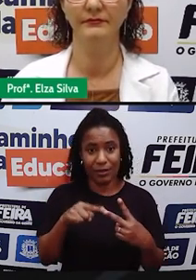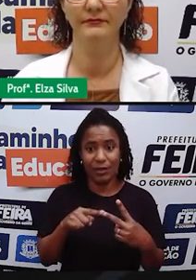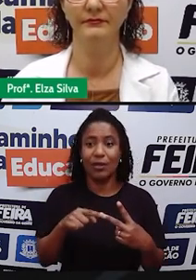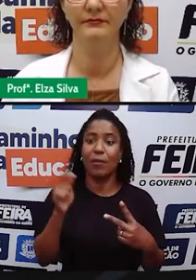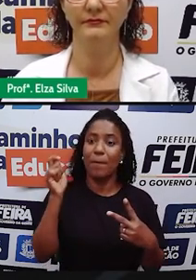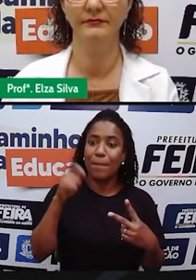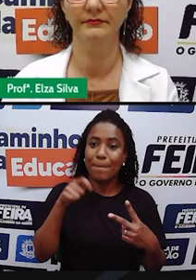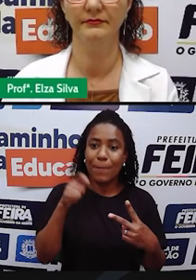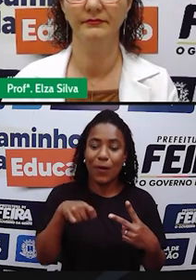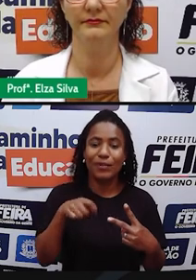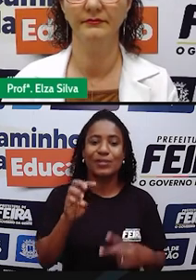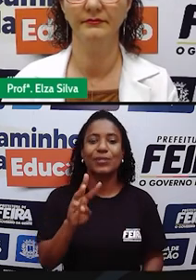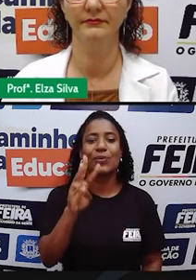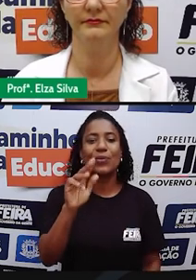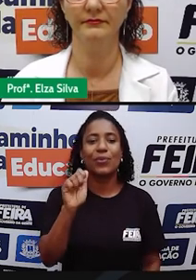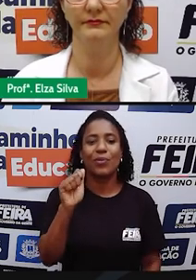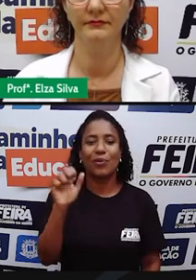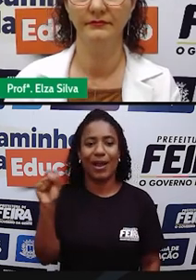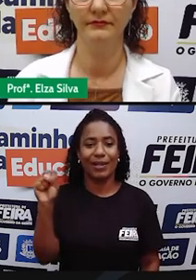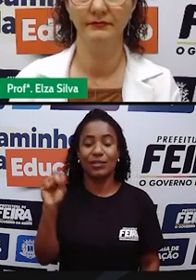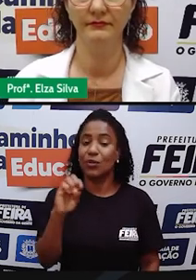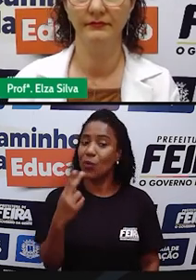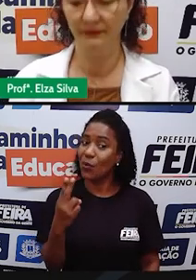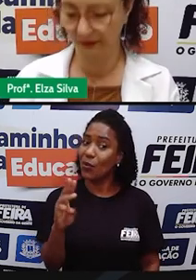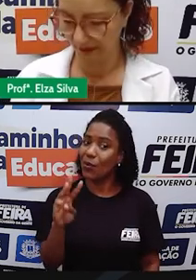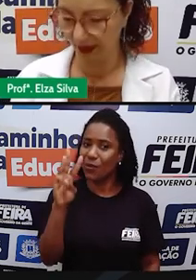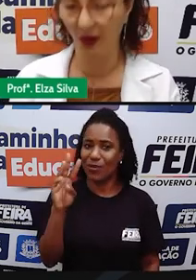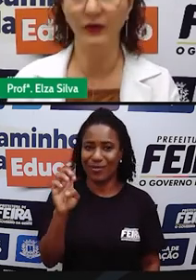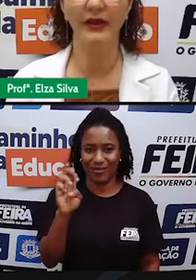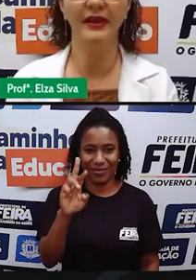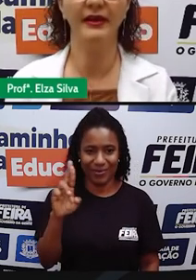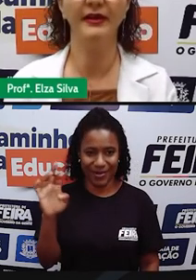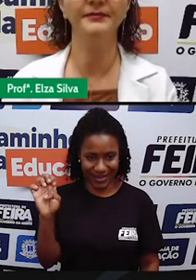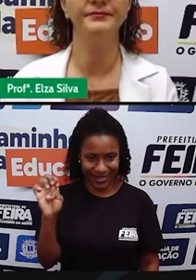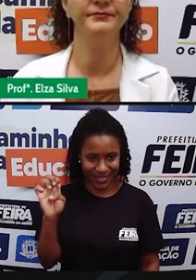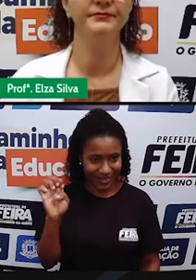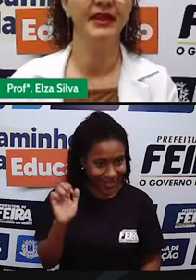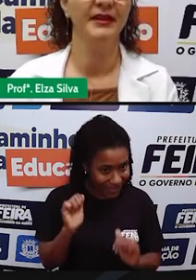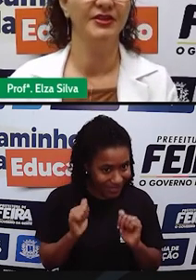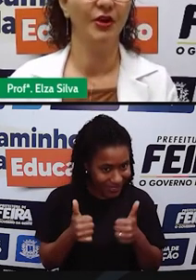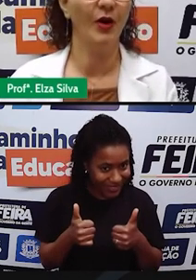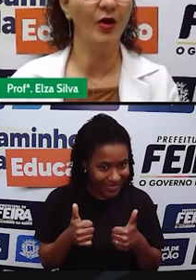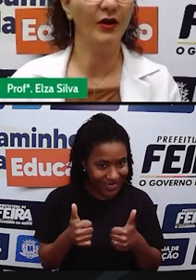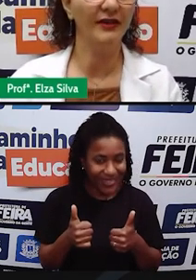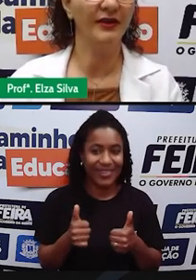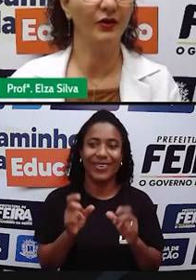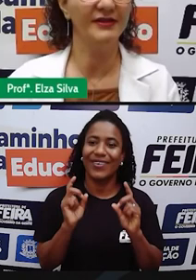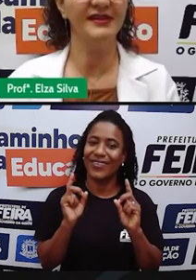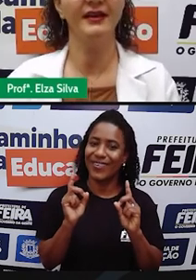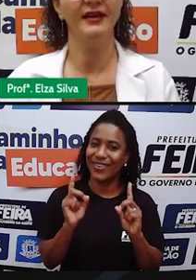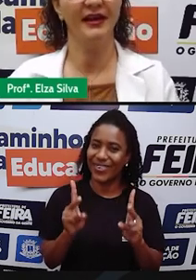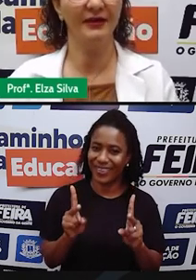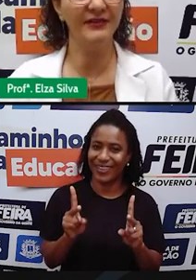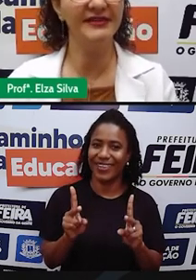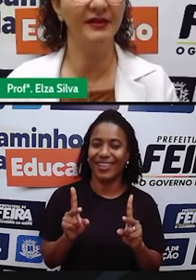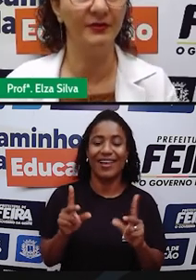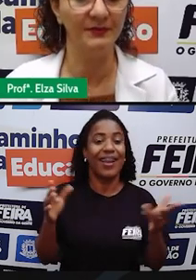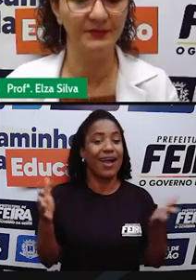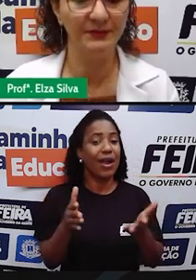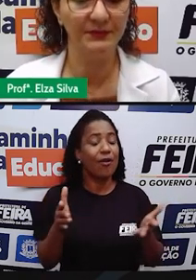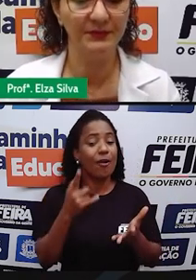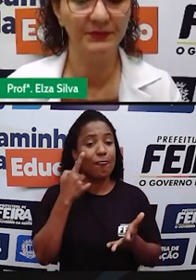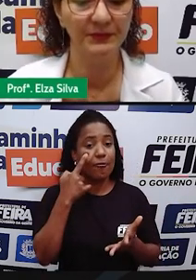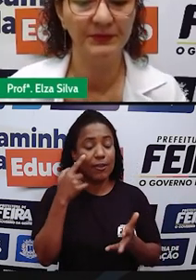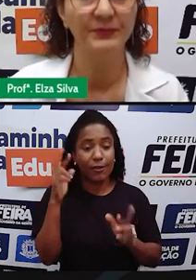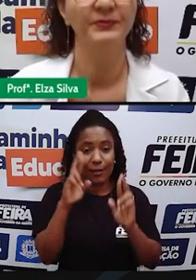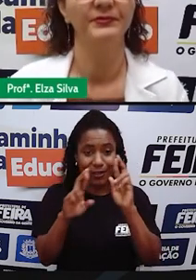and were Let's continue Ok Chegou a hora da nossa revisão